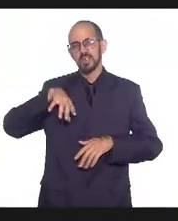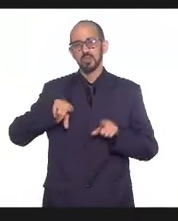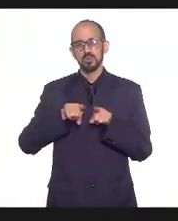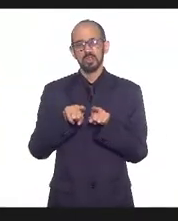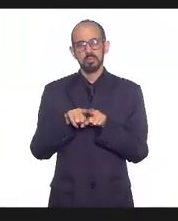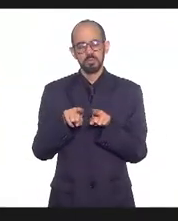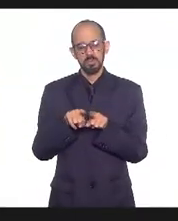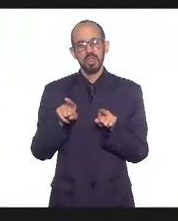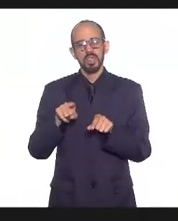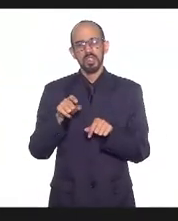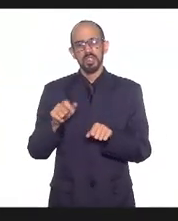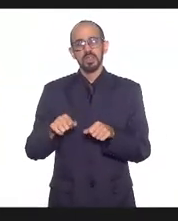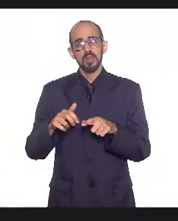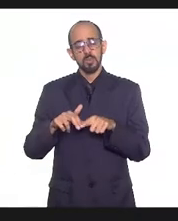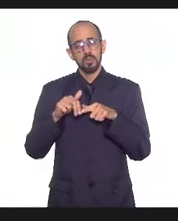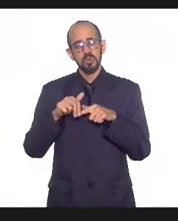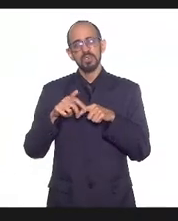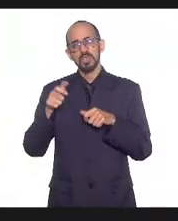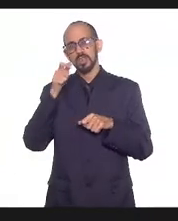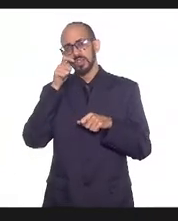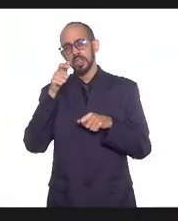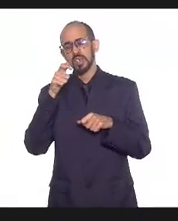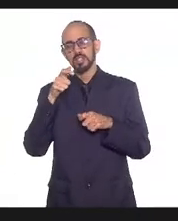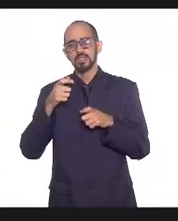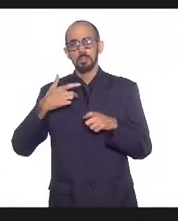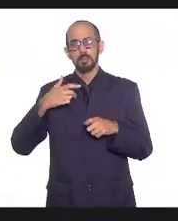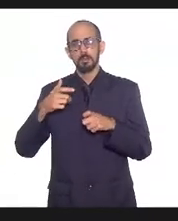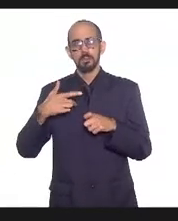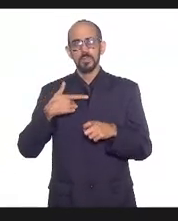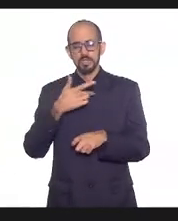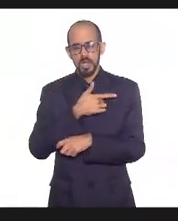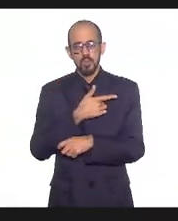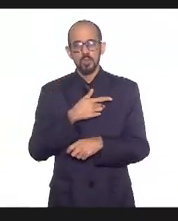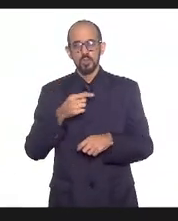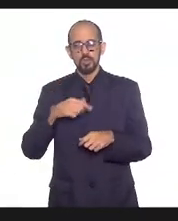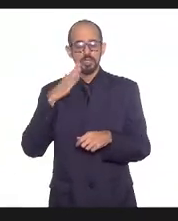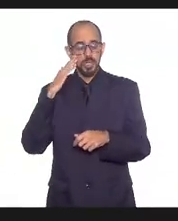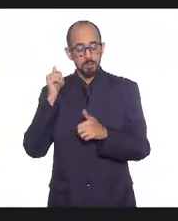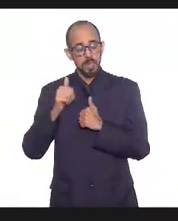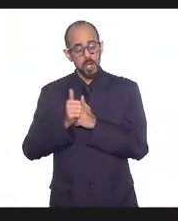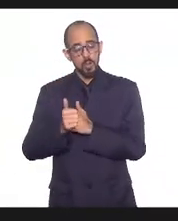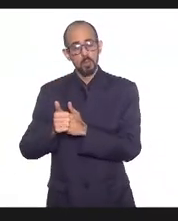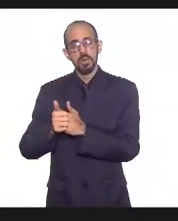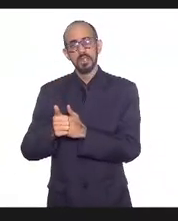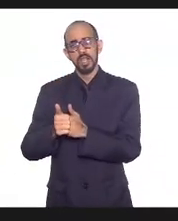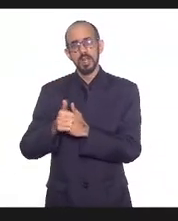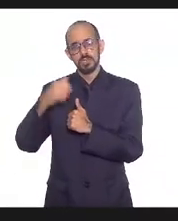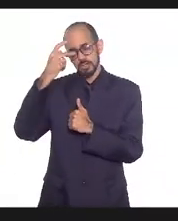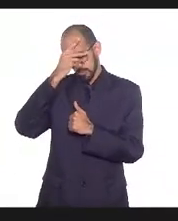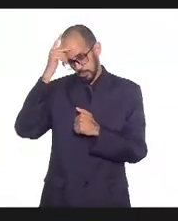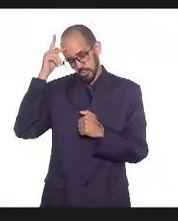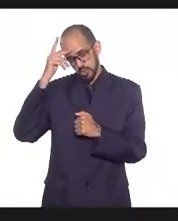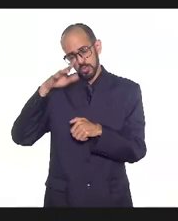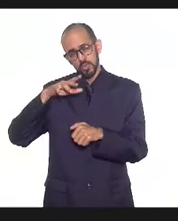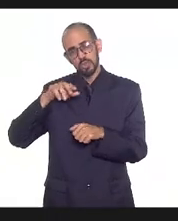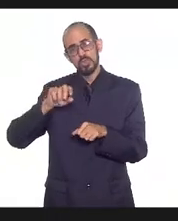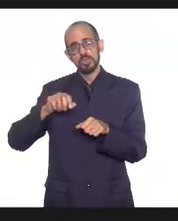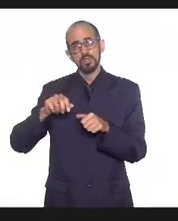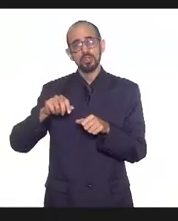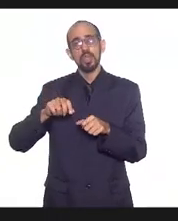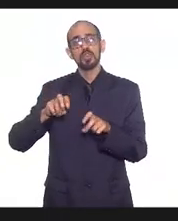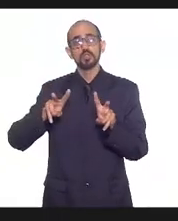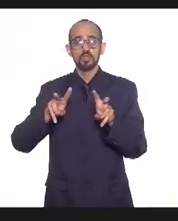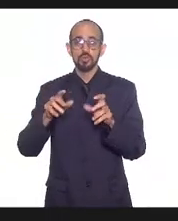também interesse epidemiológico de acompanhar todas essas pessoas que tiveram covid relacionado ao trabalho ou não